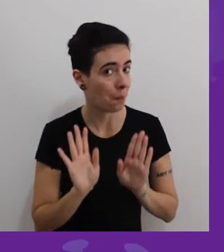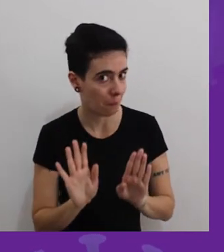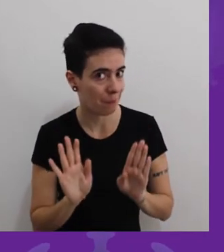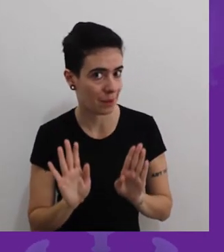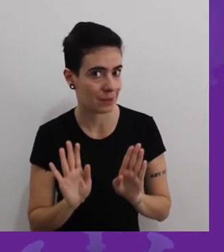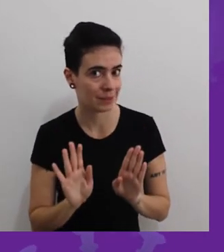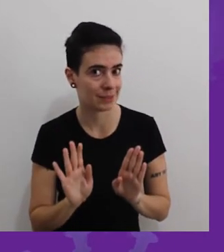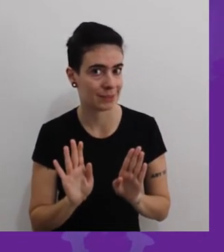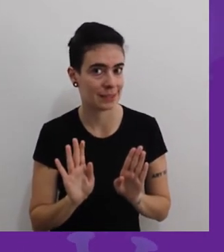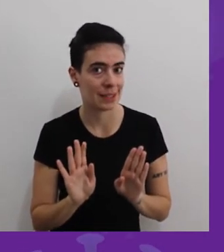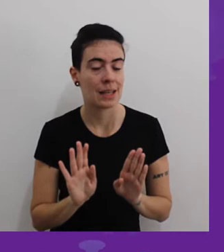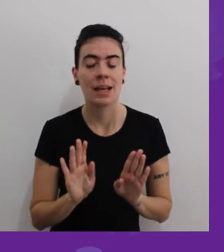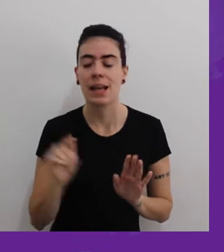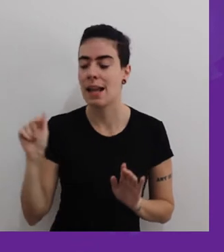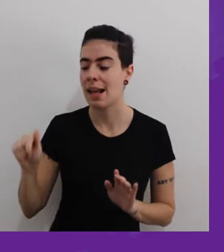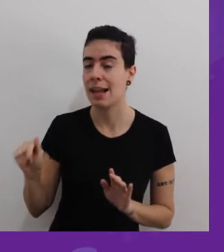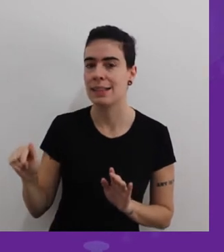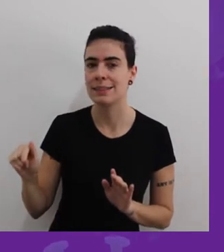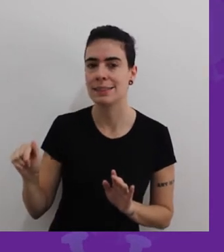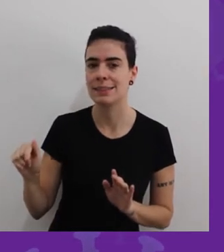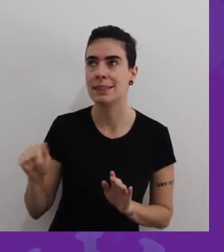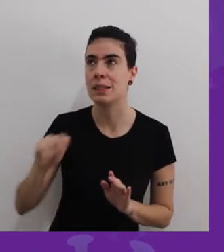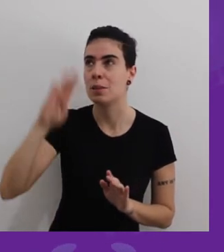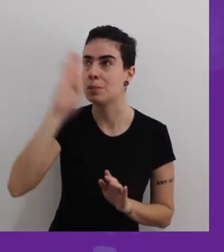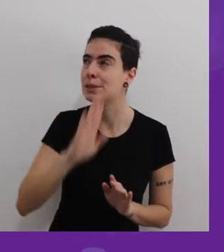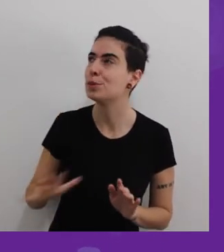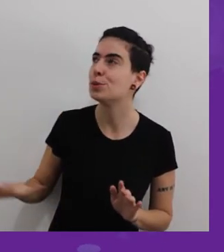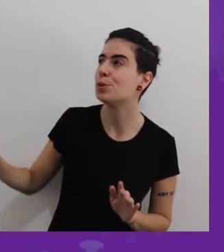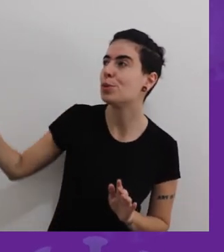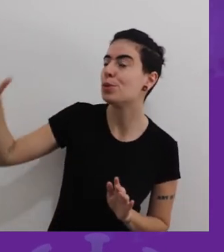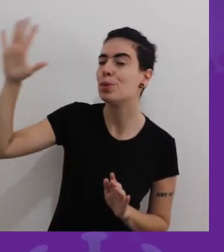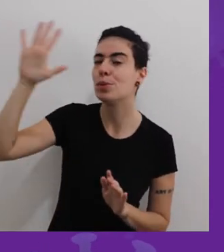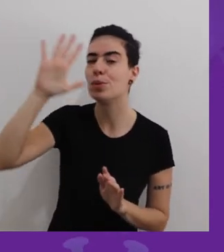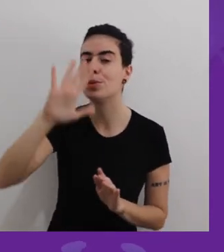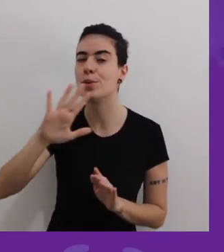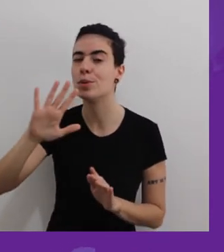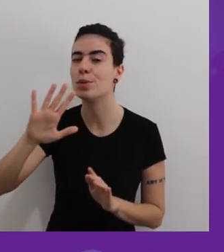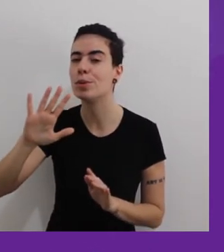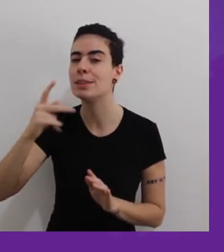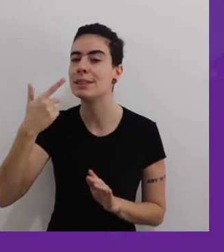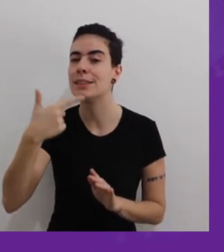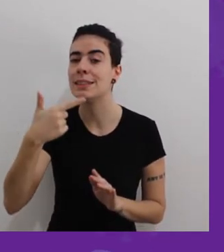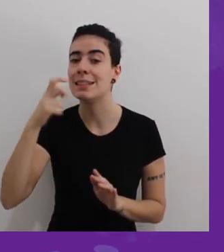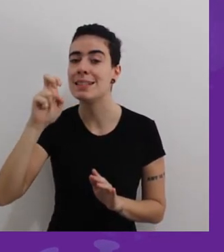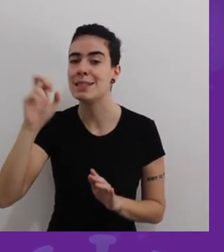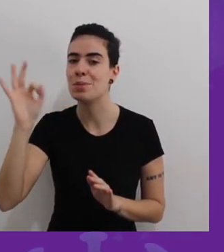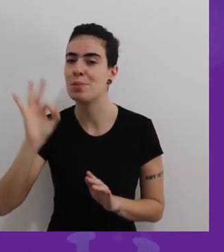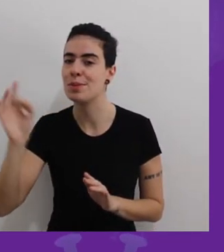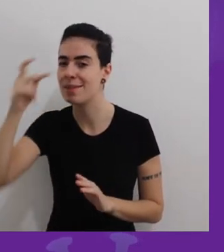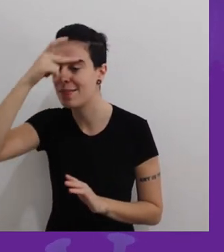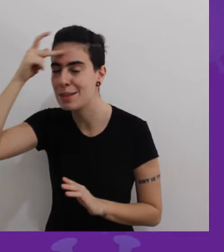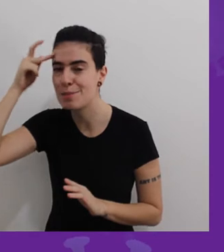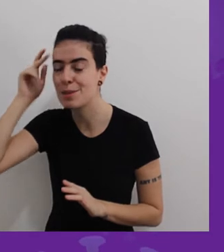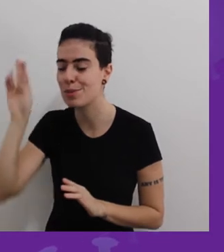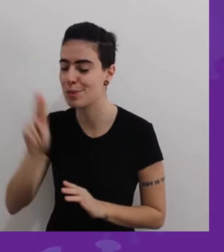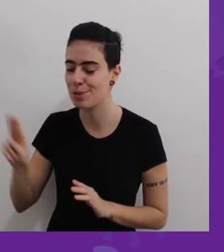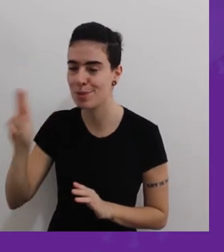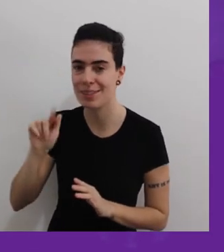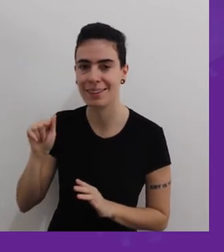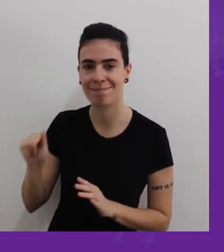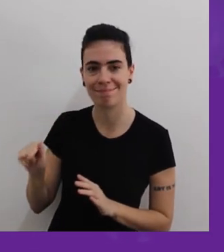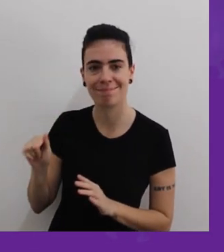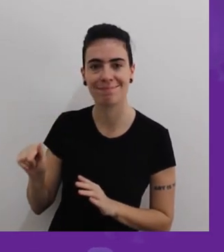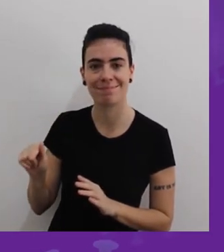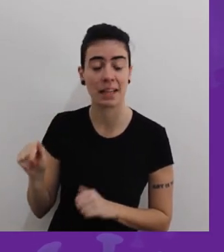setor privado. Só que esses 45% dos leitos de SUS estão disponíveis para 75% da